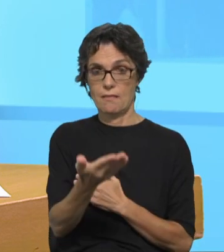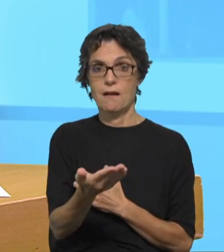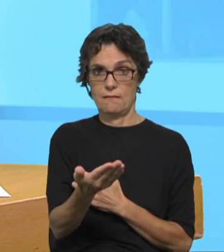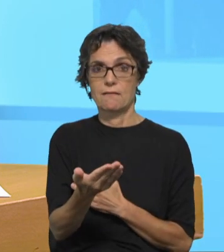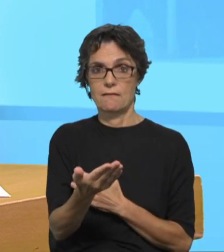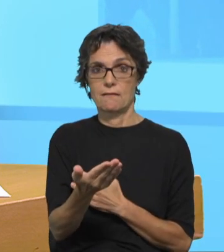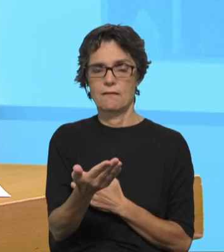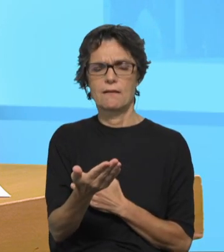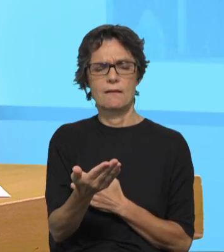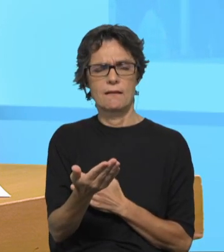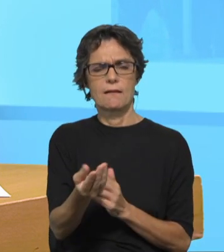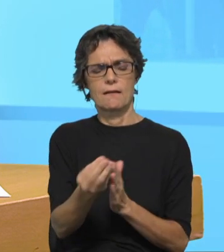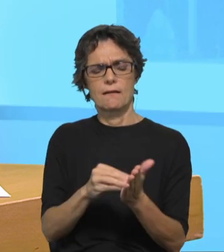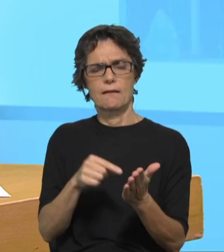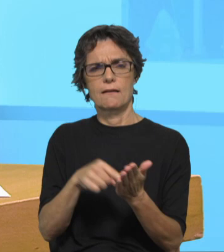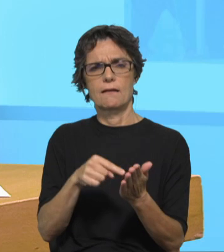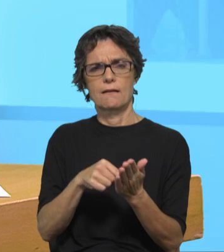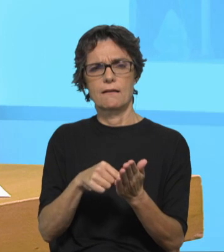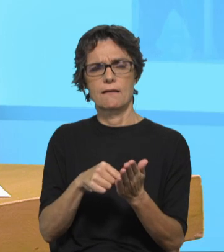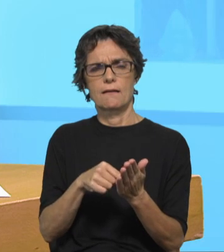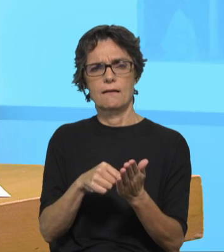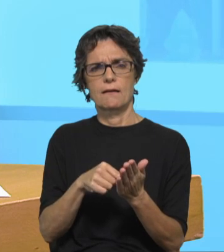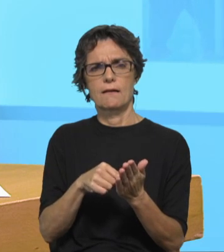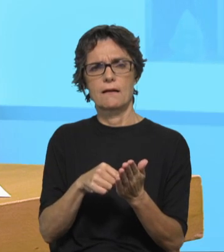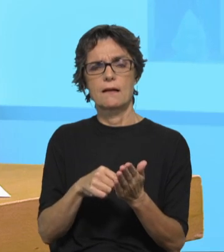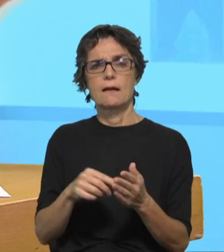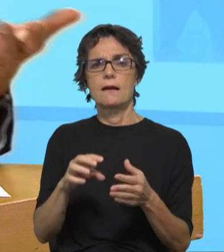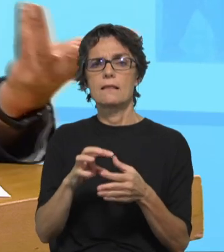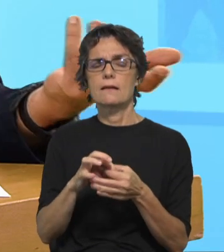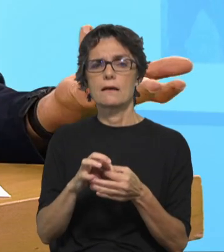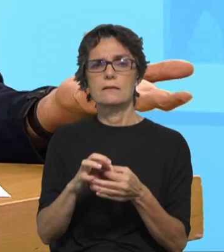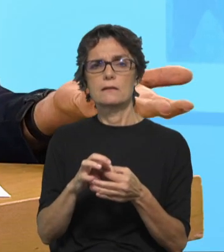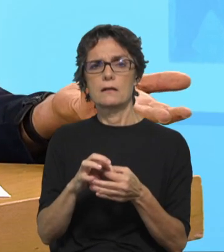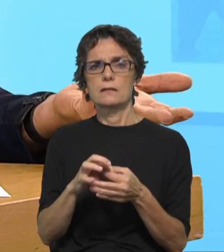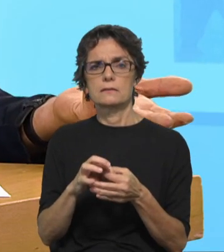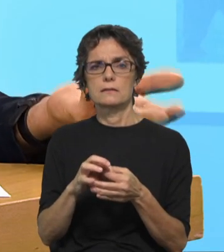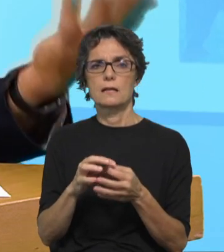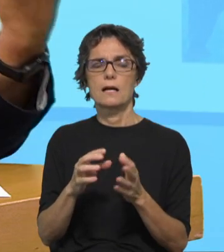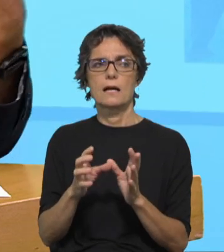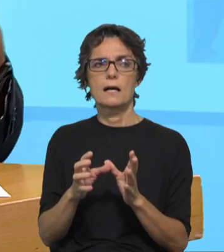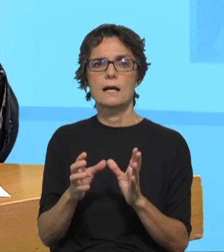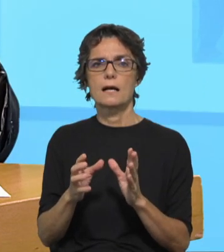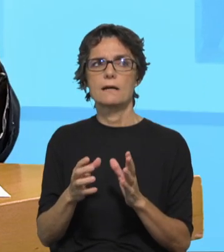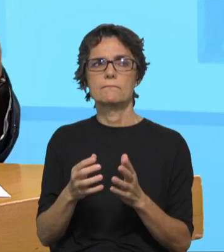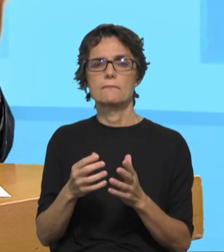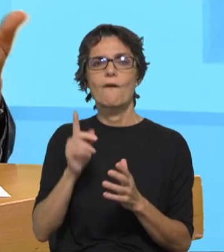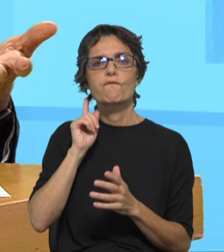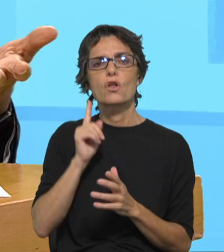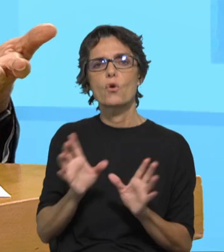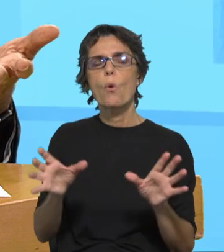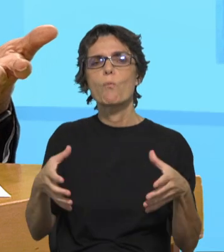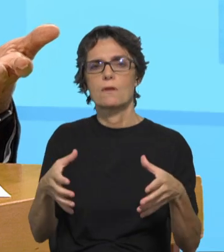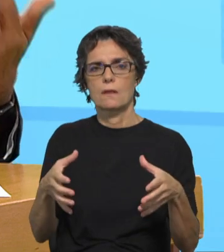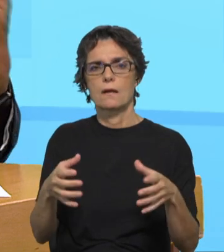no lugar de discurso sobre a igreja, ou seja, para que é que serve uma comunidade se não for ela